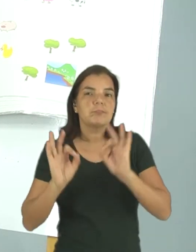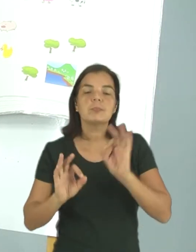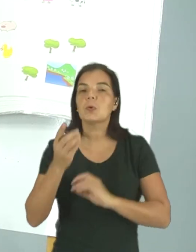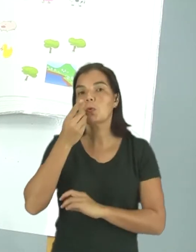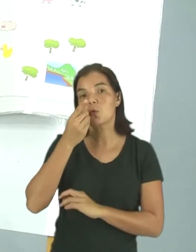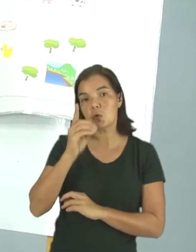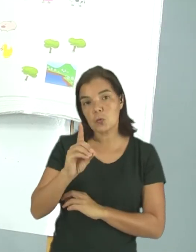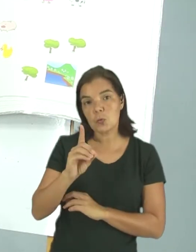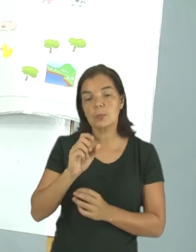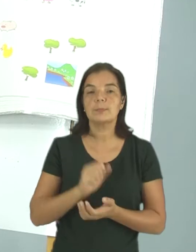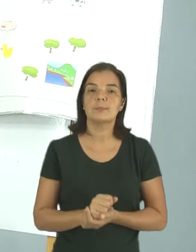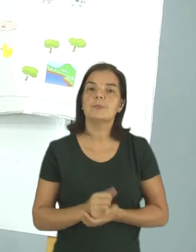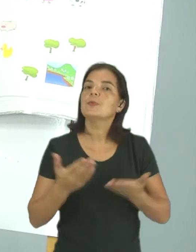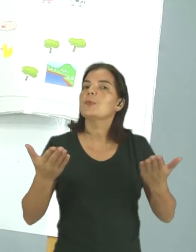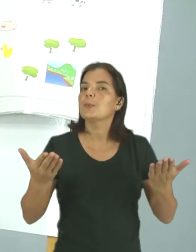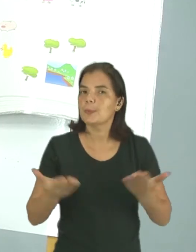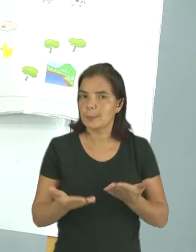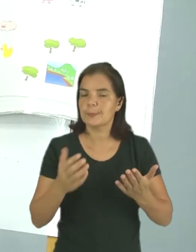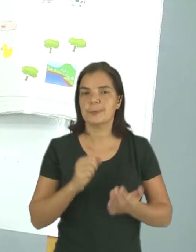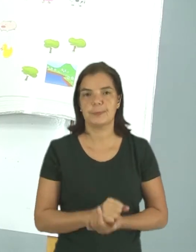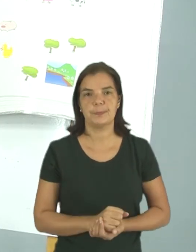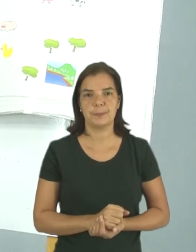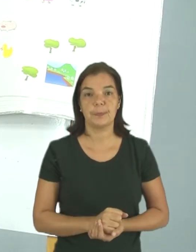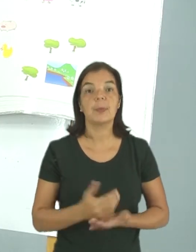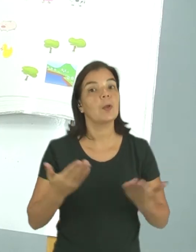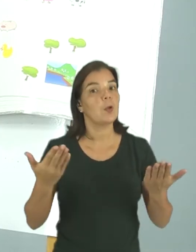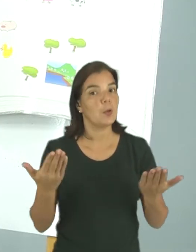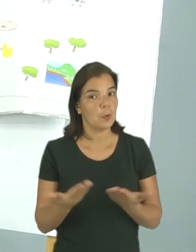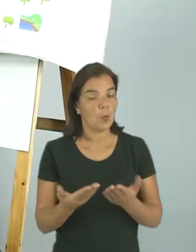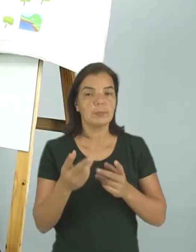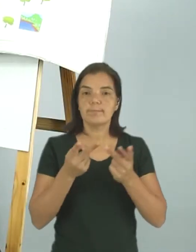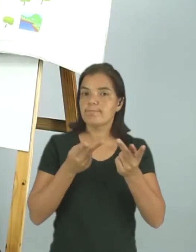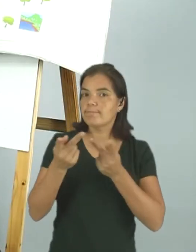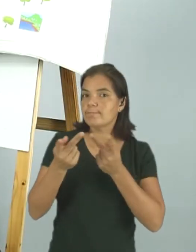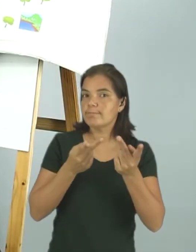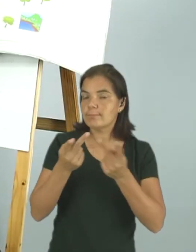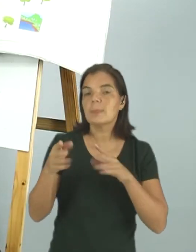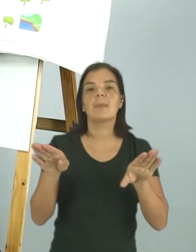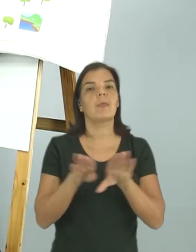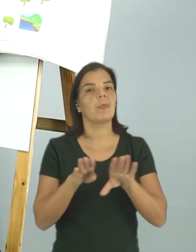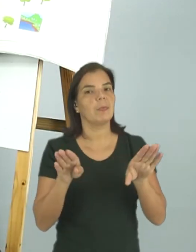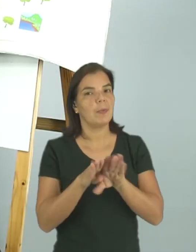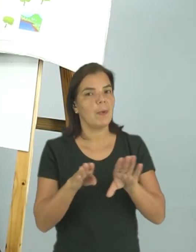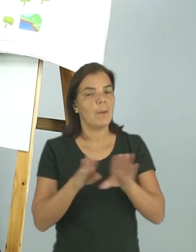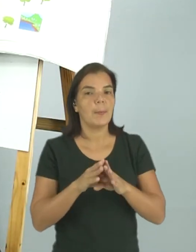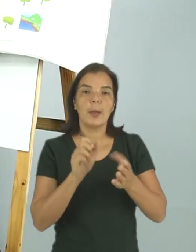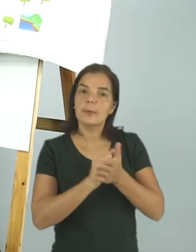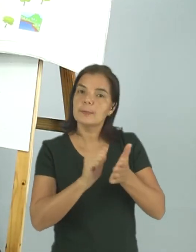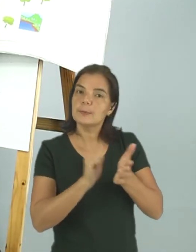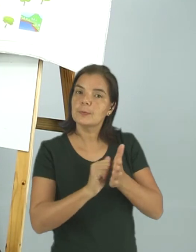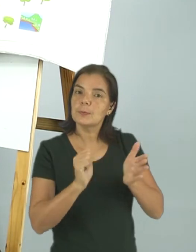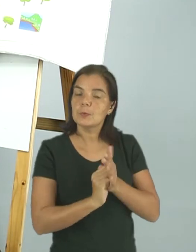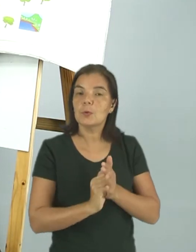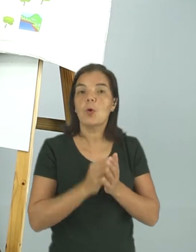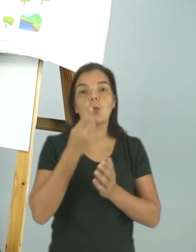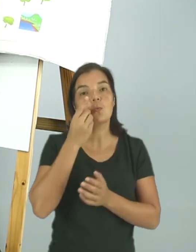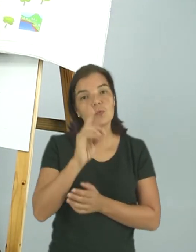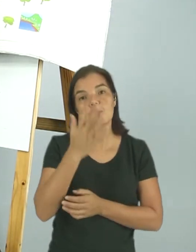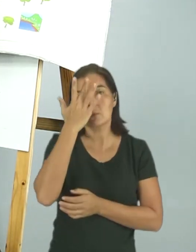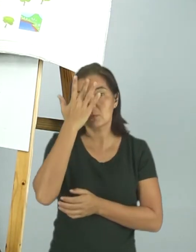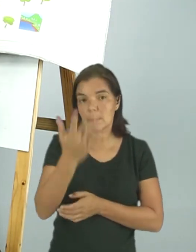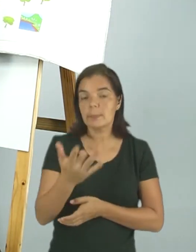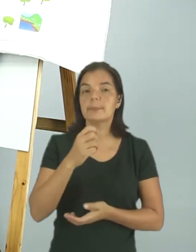no dia de hoje. E hoje Mila planejou, Também no seu diário, O dia de